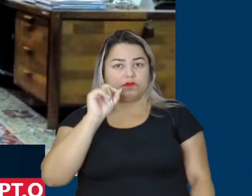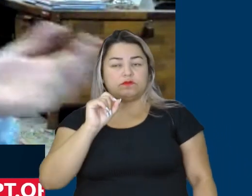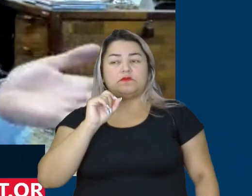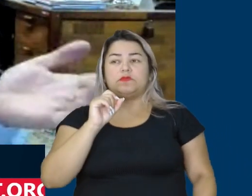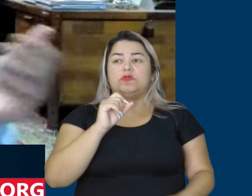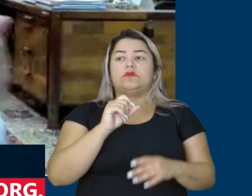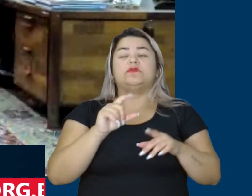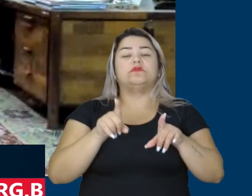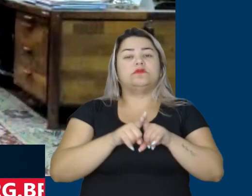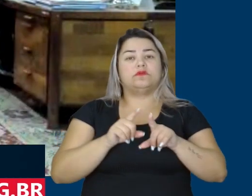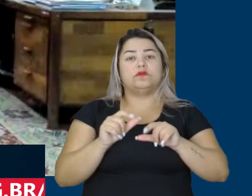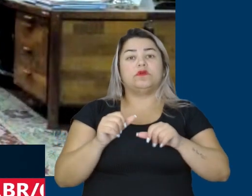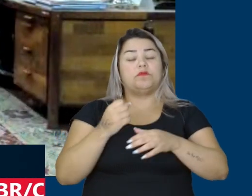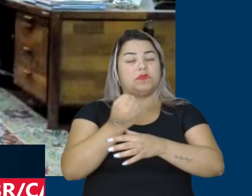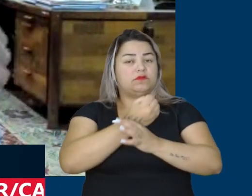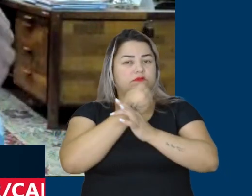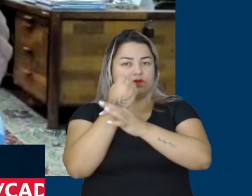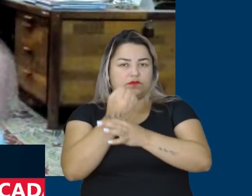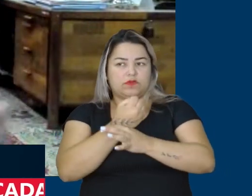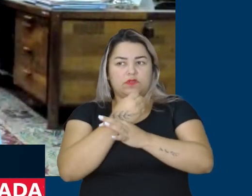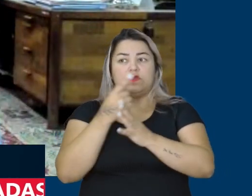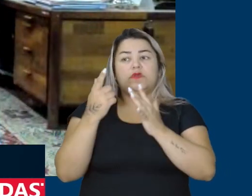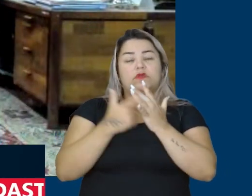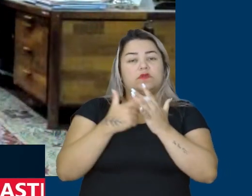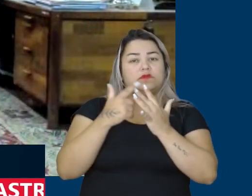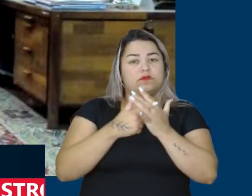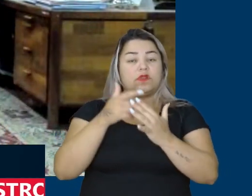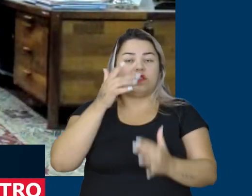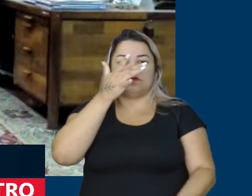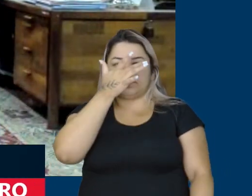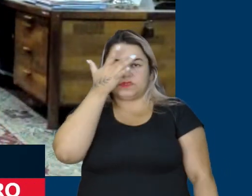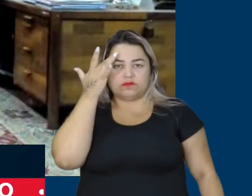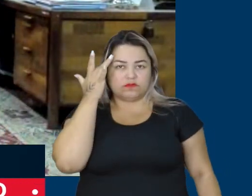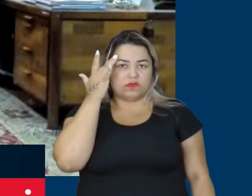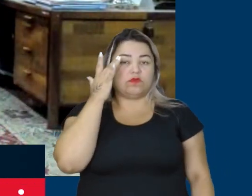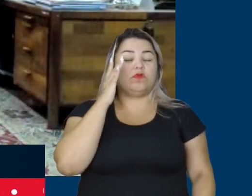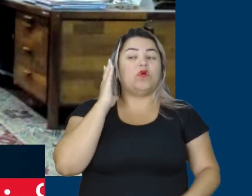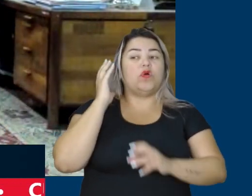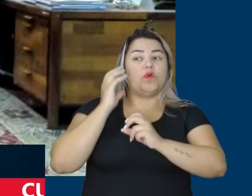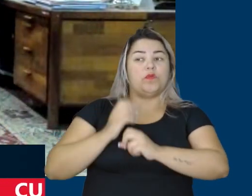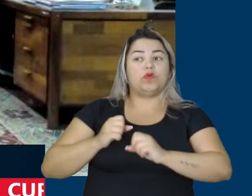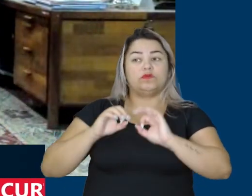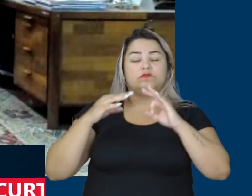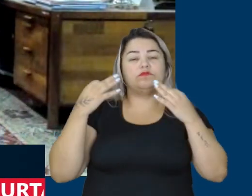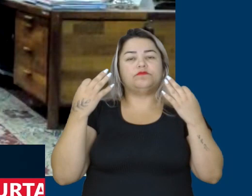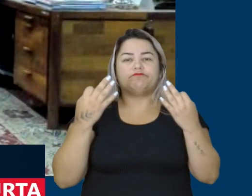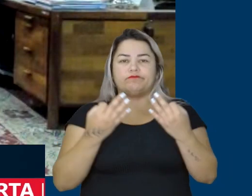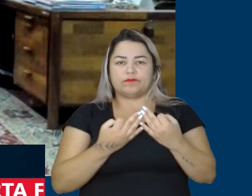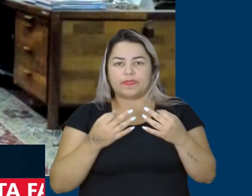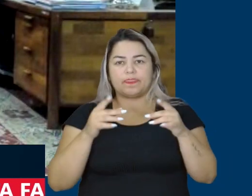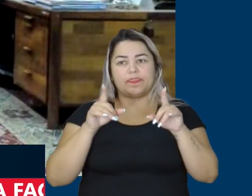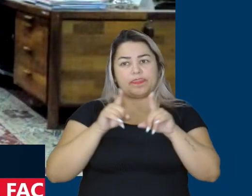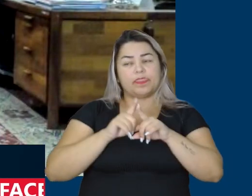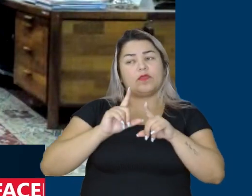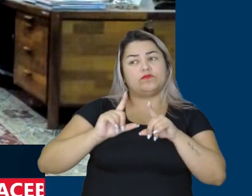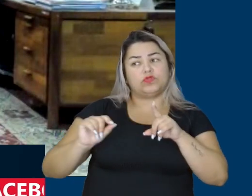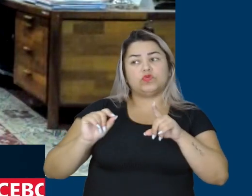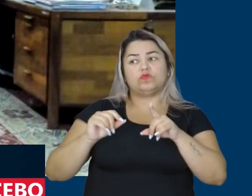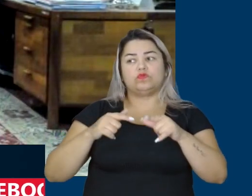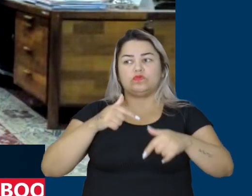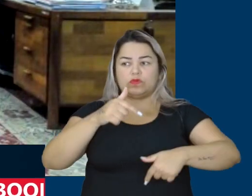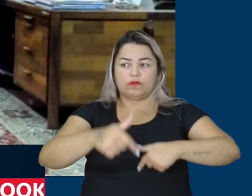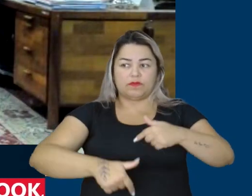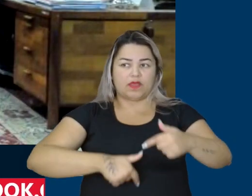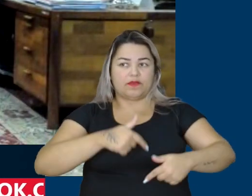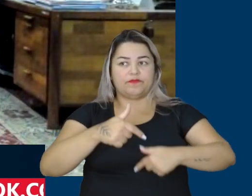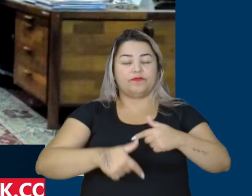processo de transição segura entre as pessoas que estão no Bolsa Família, para as pessoas que possam vir para o mercado de trabalho, portanto,